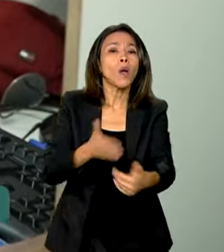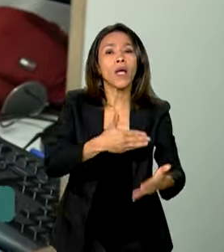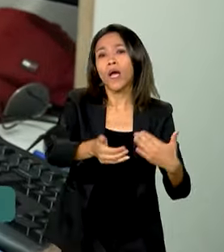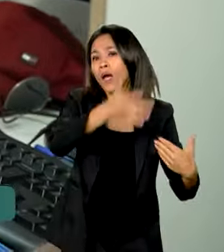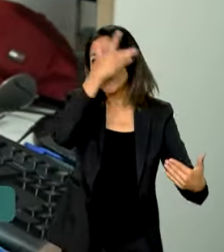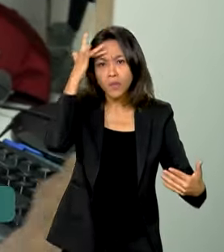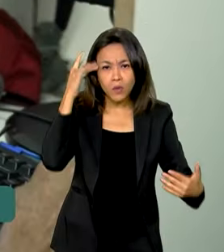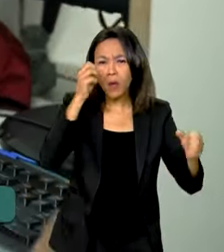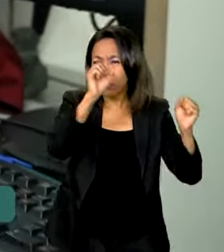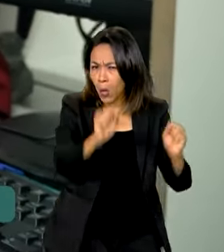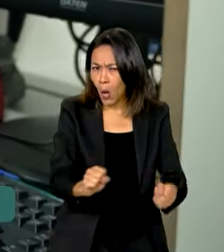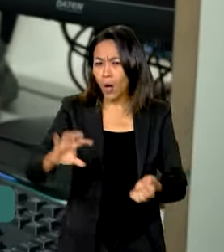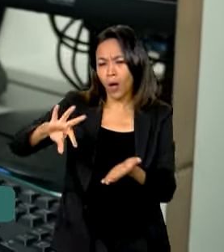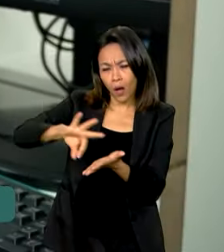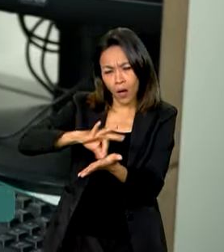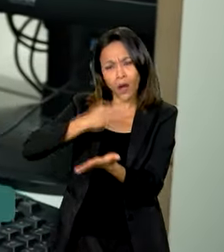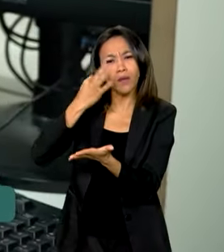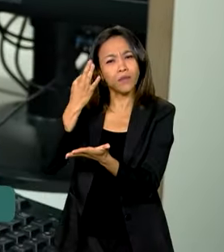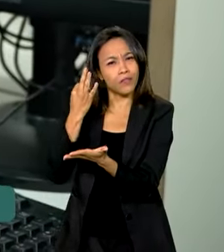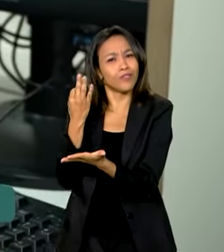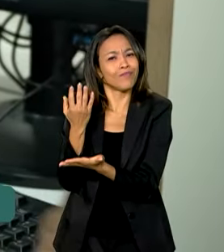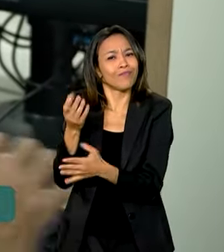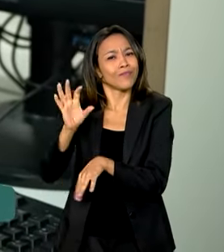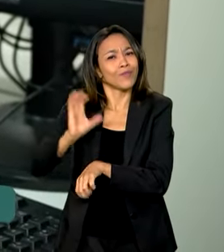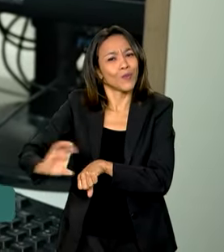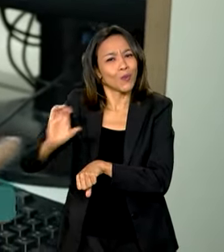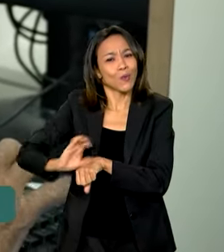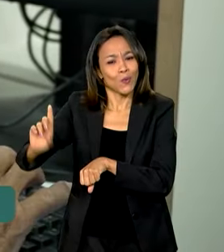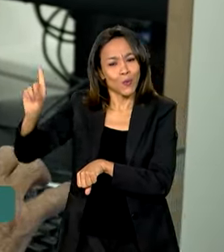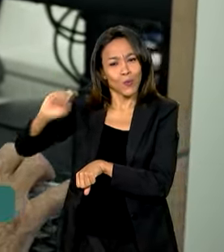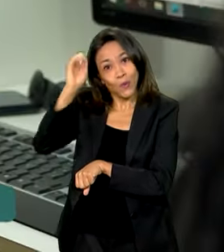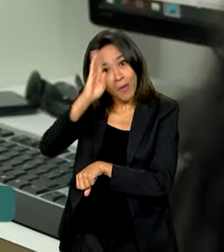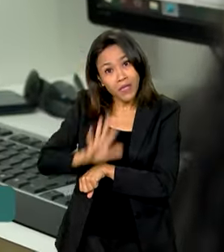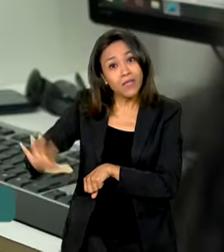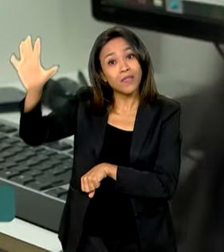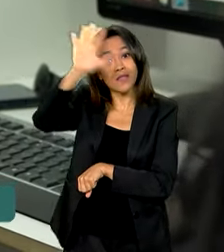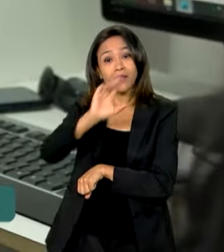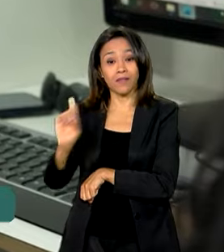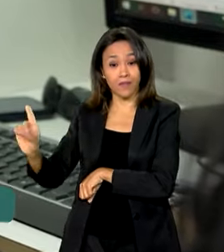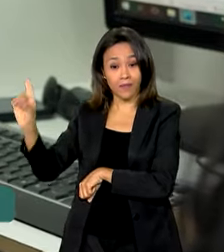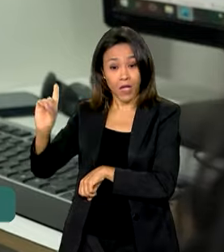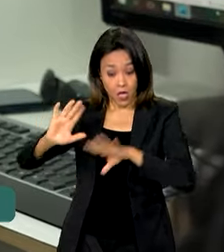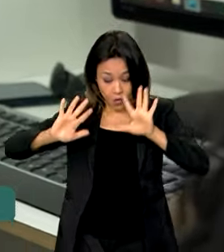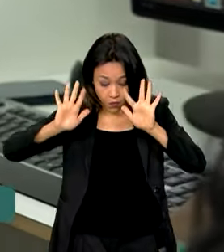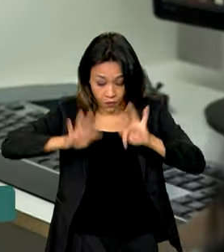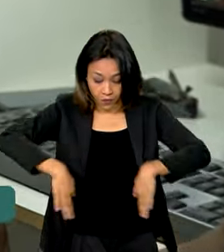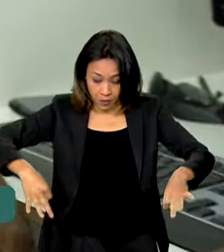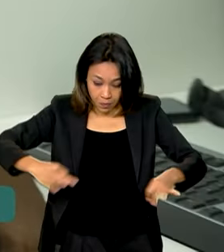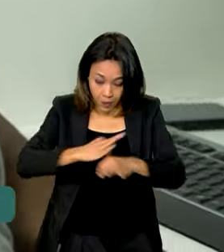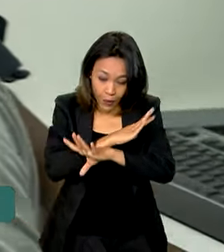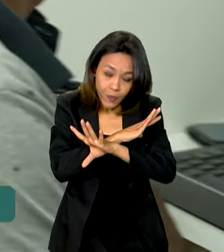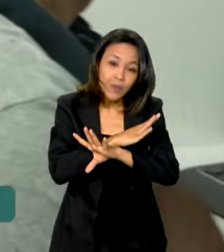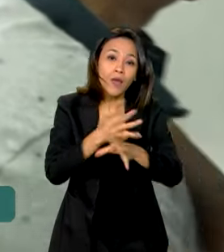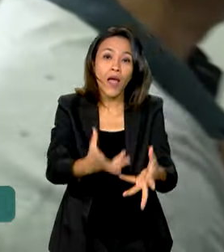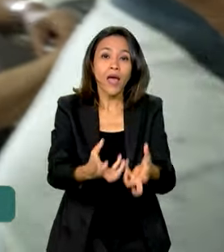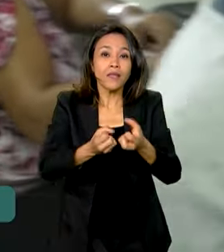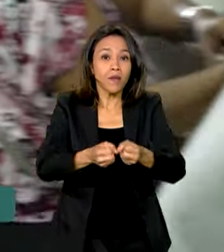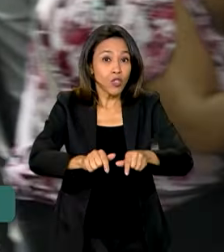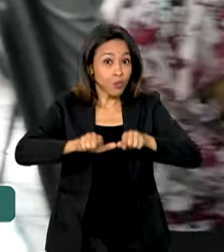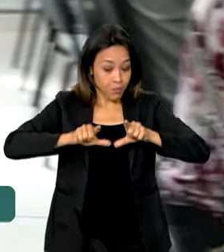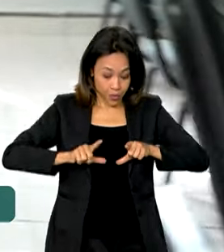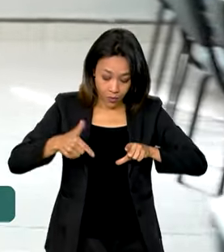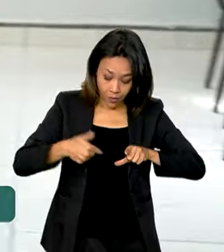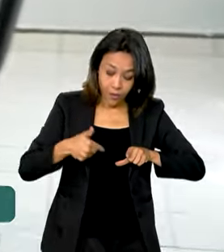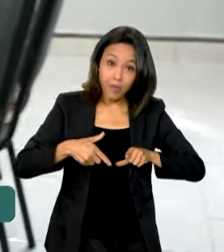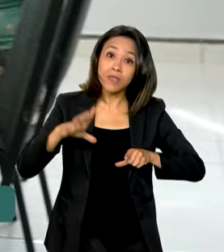pessoa pode se matricular nos cursos disponíveis em todo o Brasil. Ao final do ensino, os alunos recebem diplomas